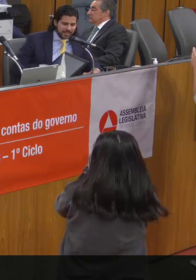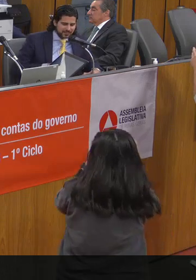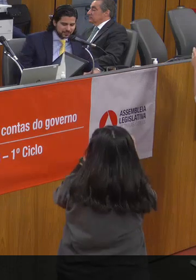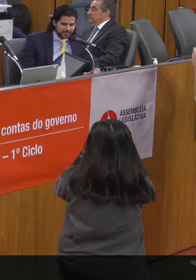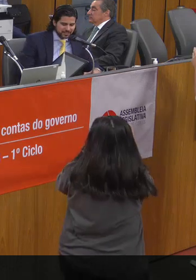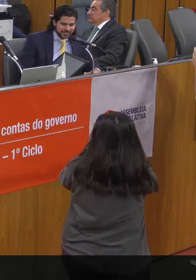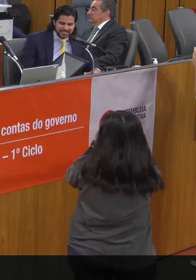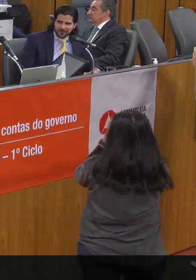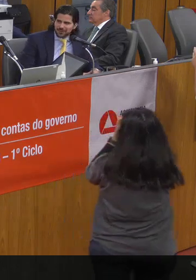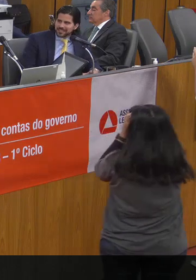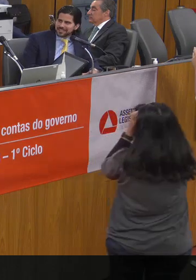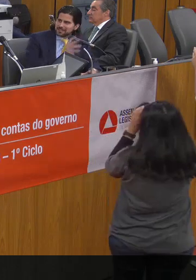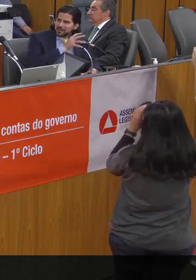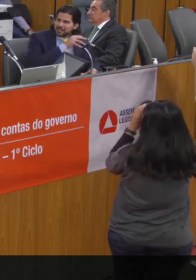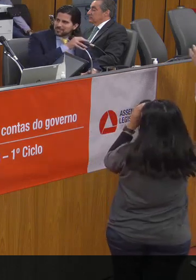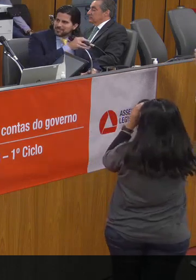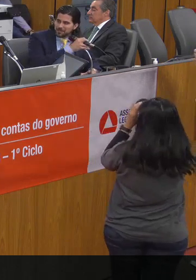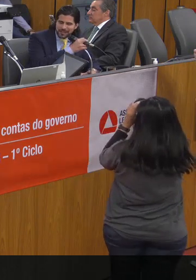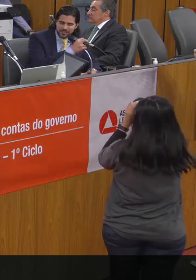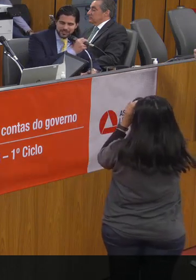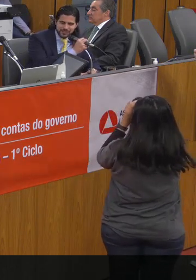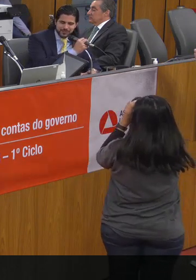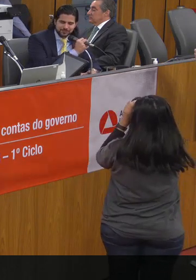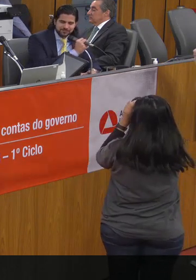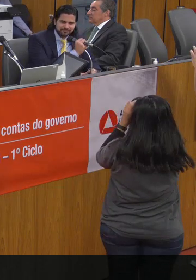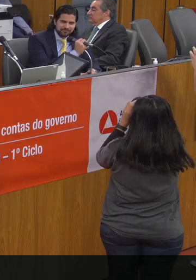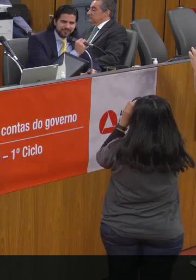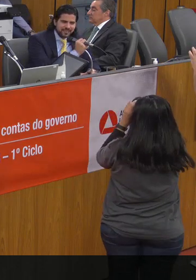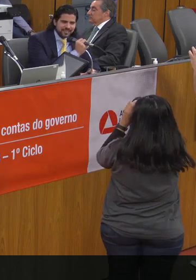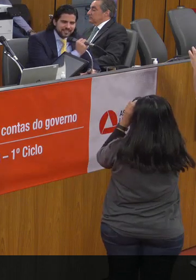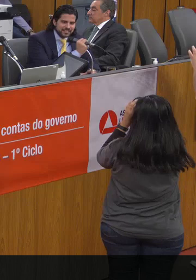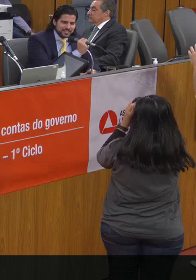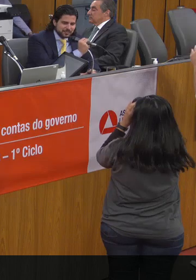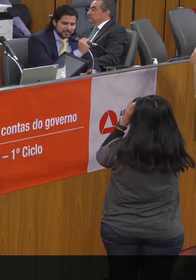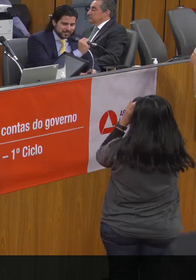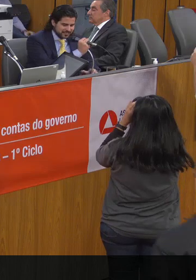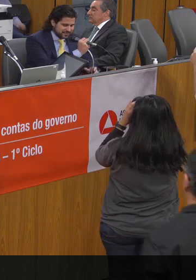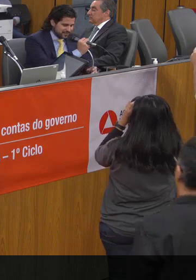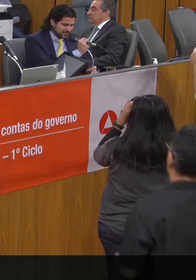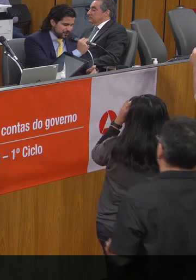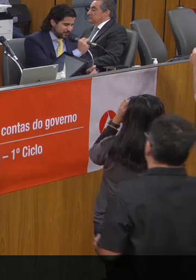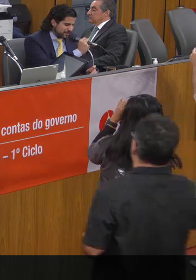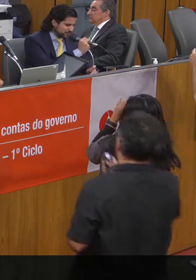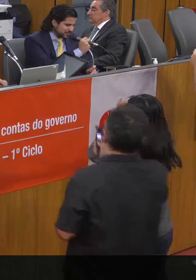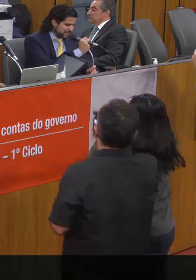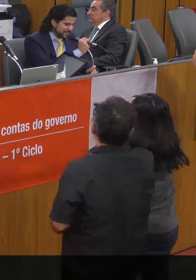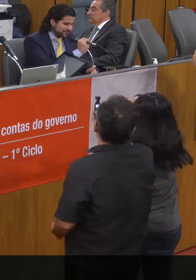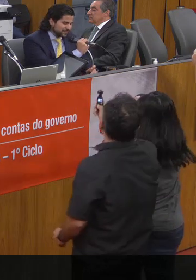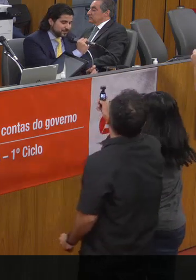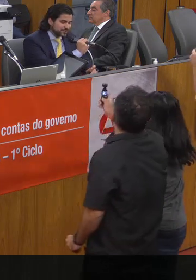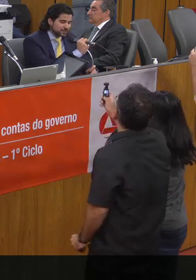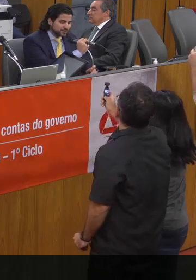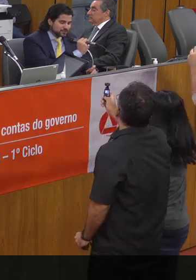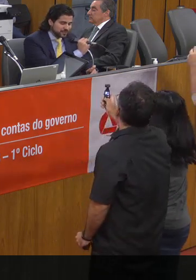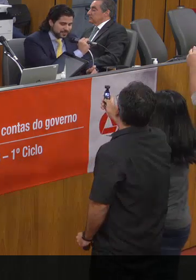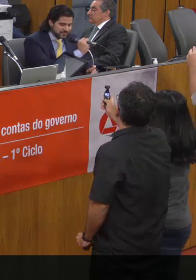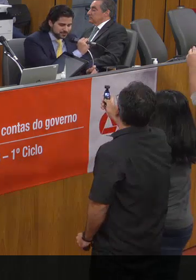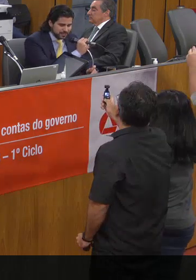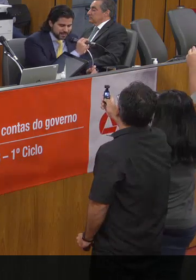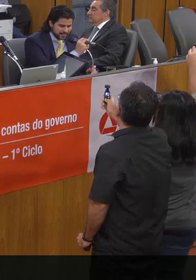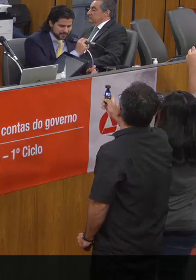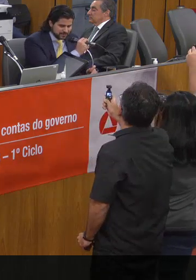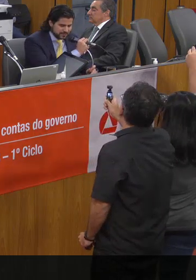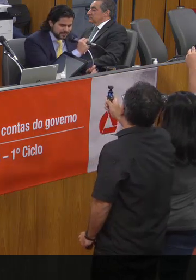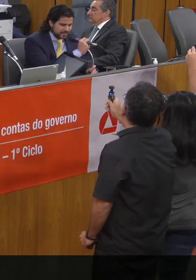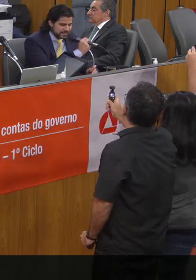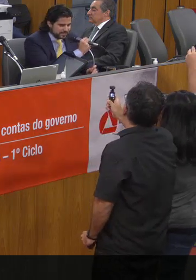Bernardo, que é colega de partido. Dizer, Bernardo, que nós, como a Lúdia que estava falando, nós ficamos muito felizes